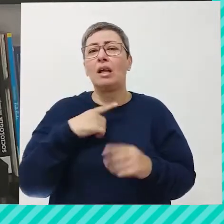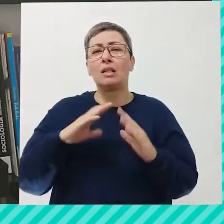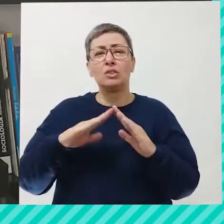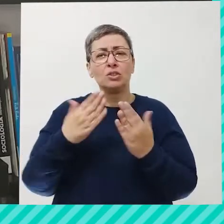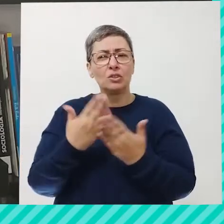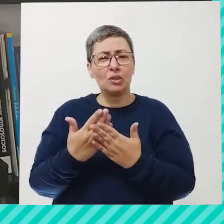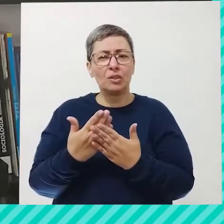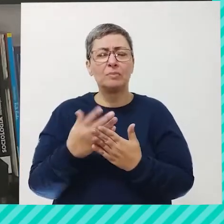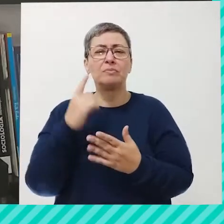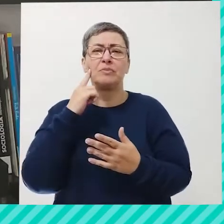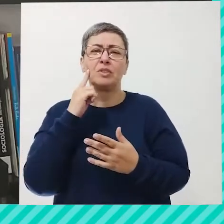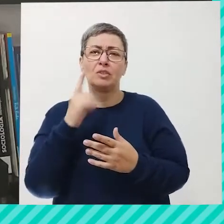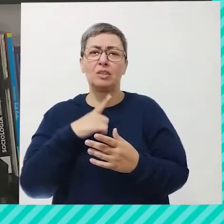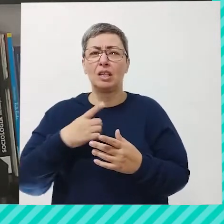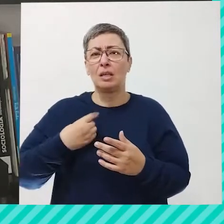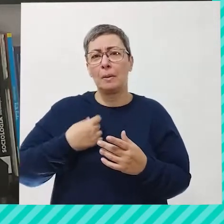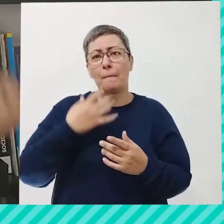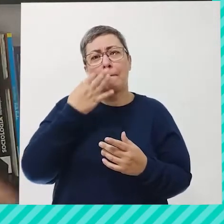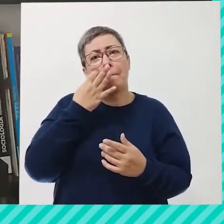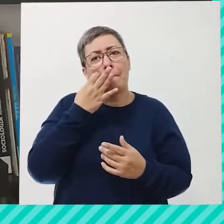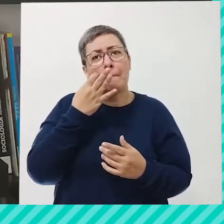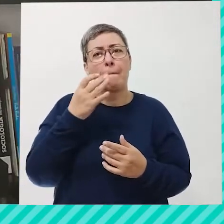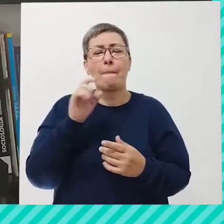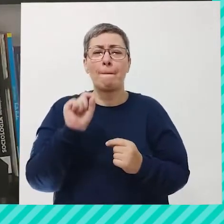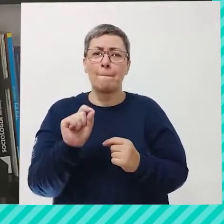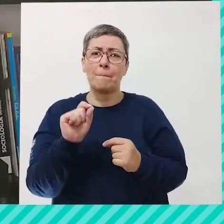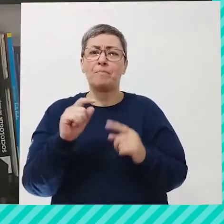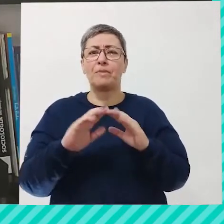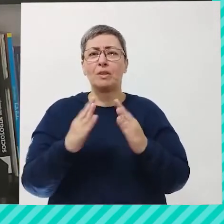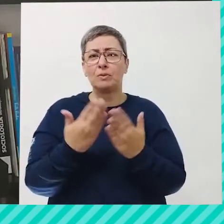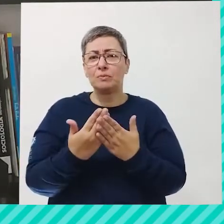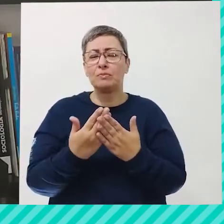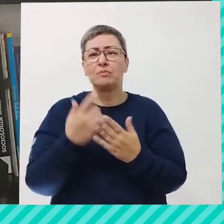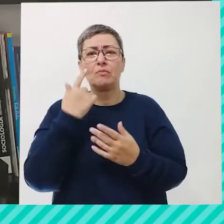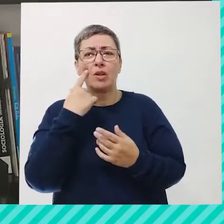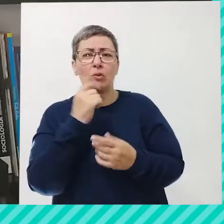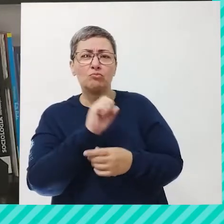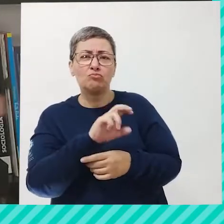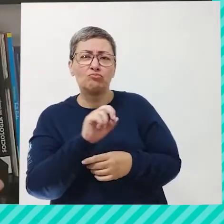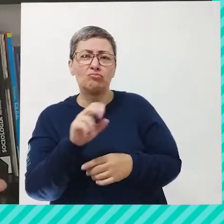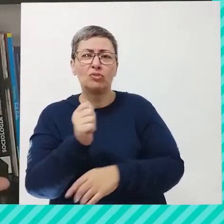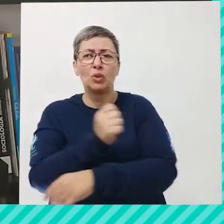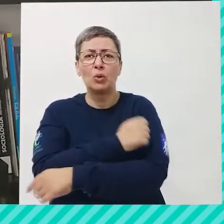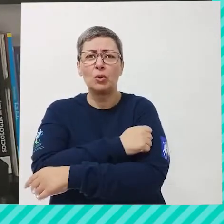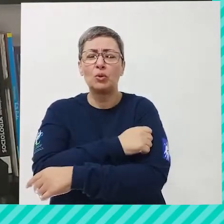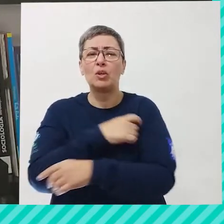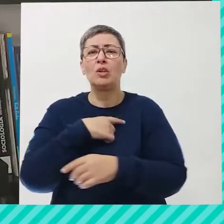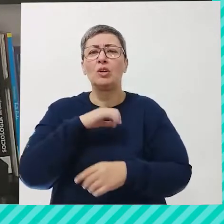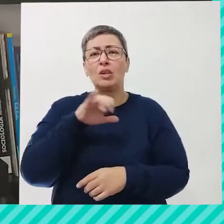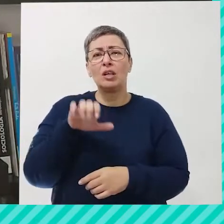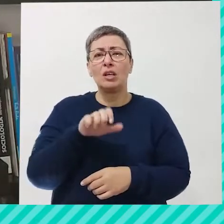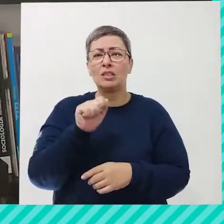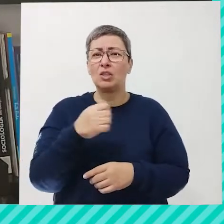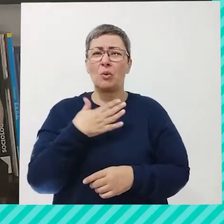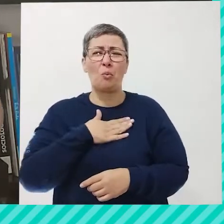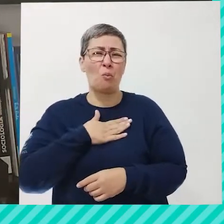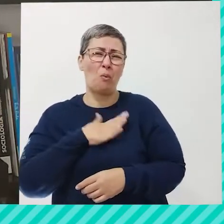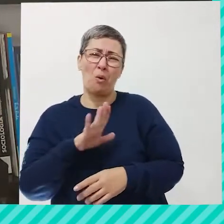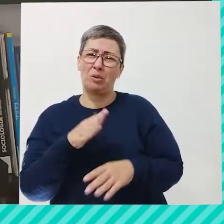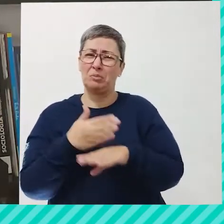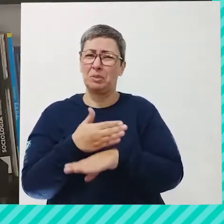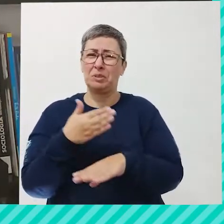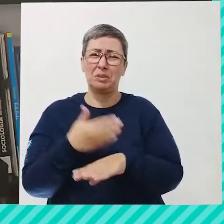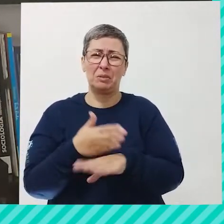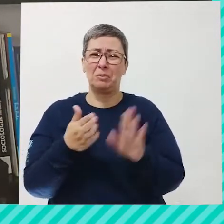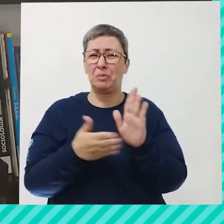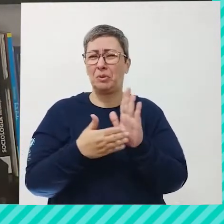escola, pensa vocês, quando a gente tava presencialmente, quando a gente tava na escola, a gente vê alguns educandos e educandas da EJA que não gostam de participar